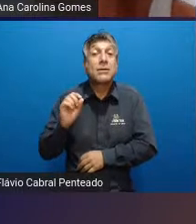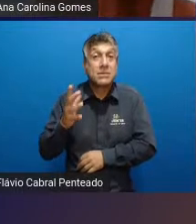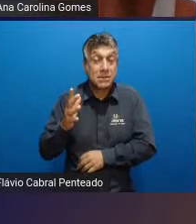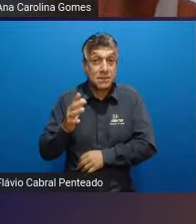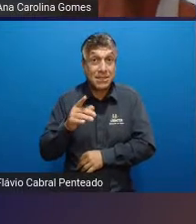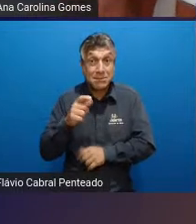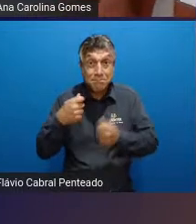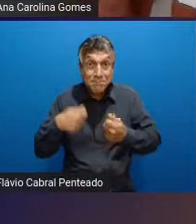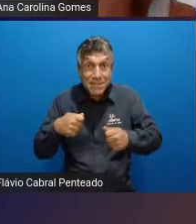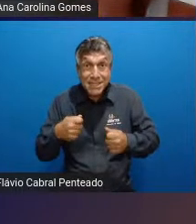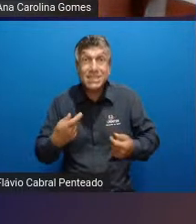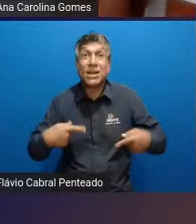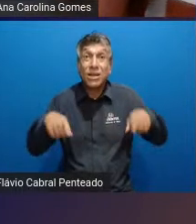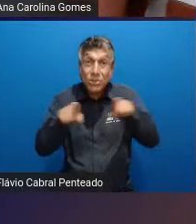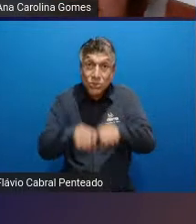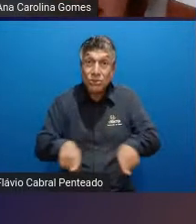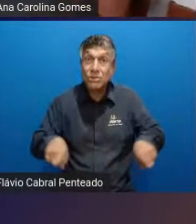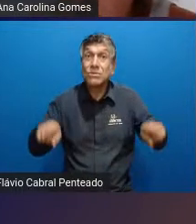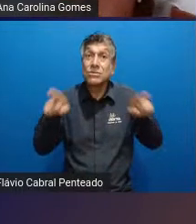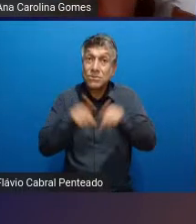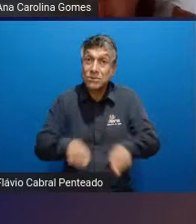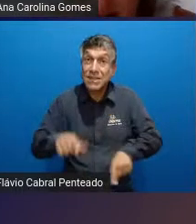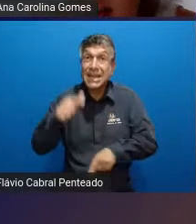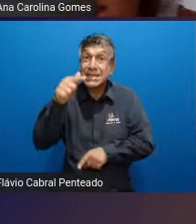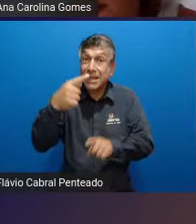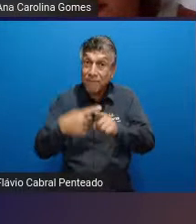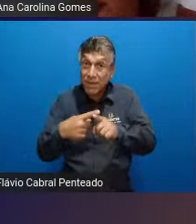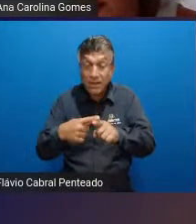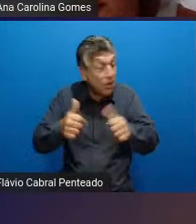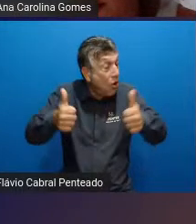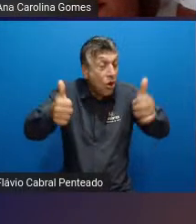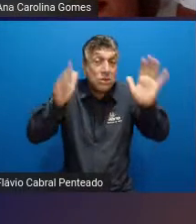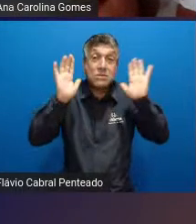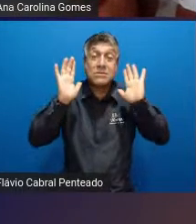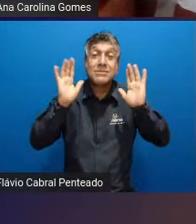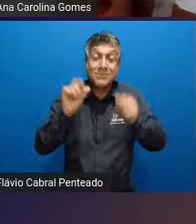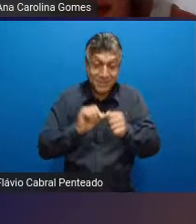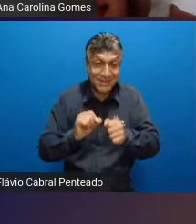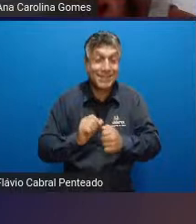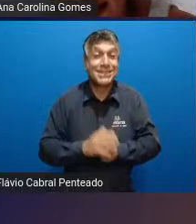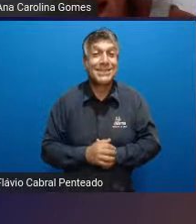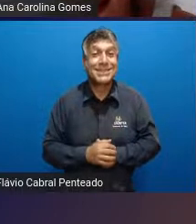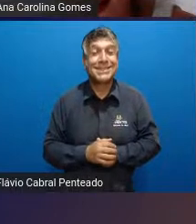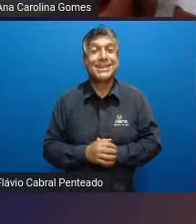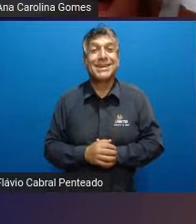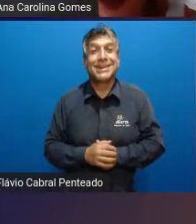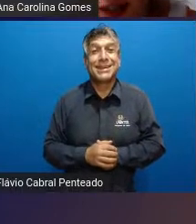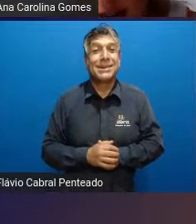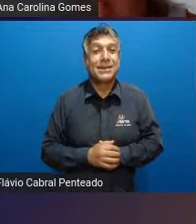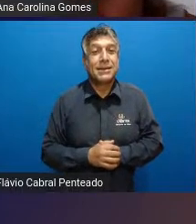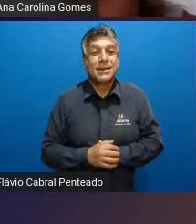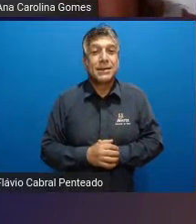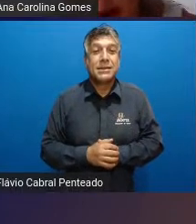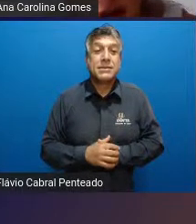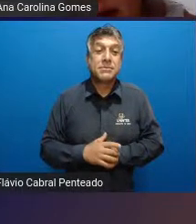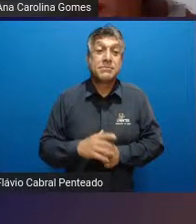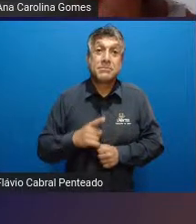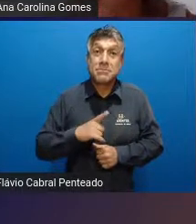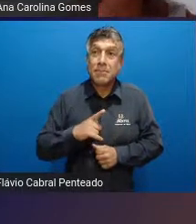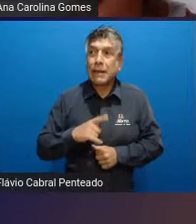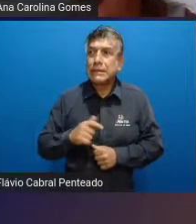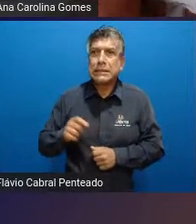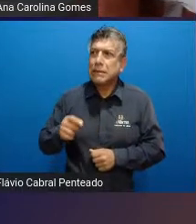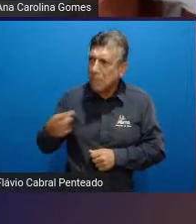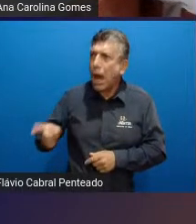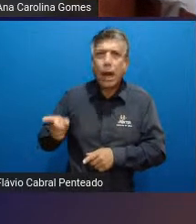precisarem repetir aquilo sete vezes pra conseguir fazer fazer sem ajuda né sem alguém estar insistindo não tem